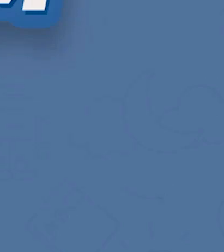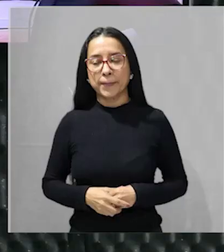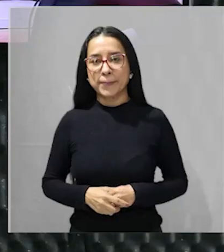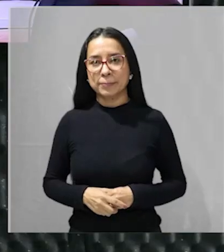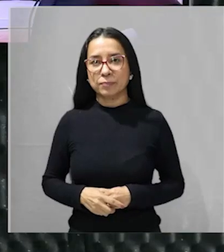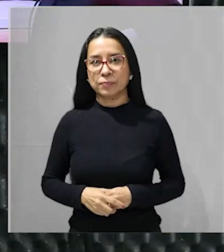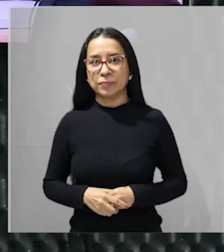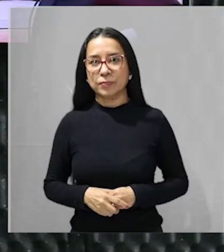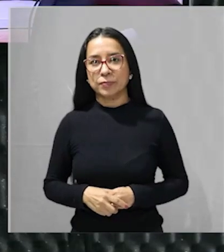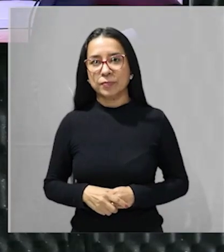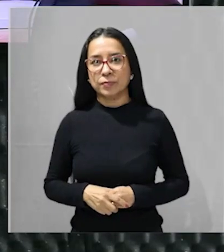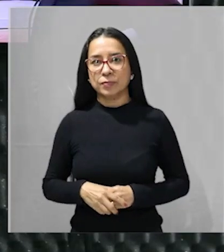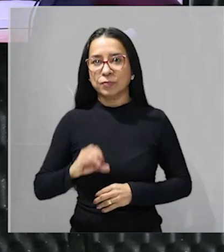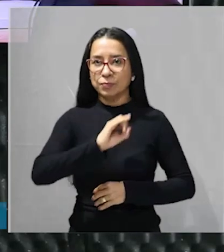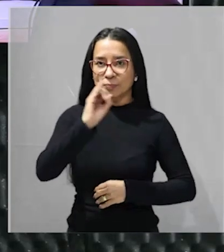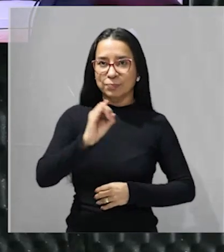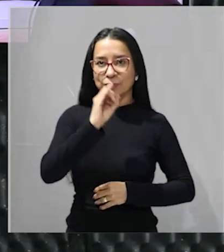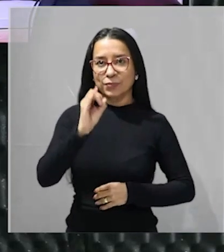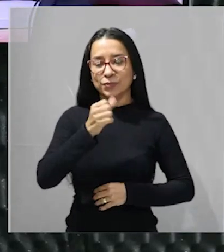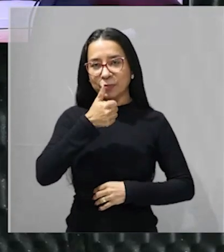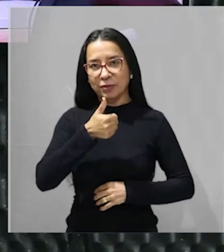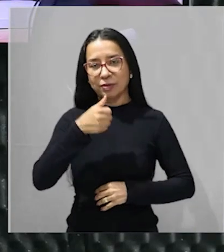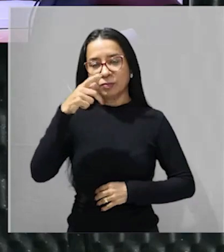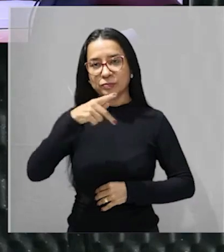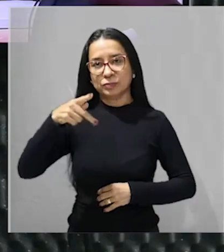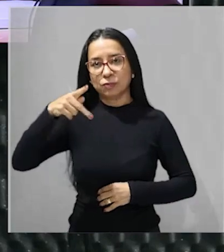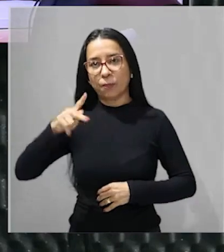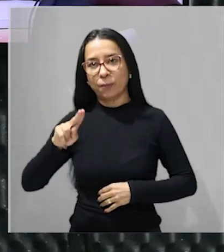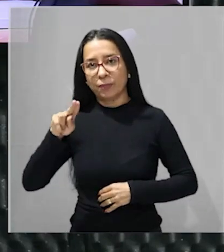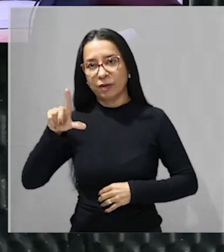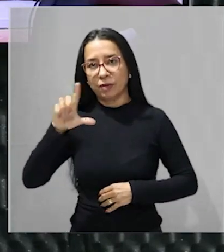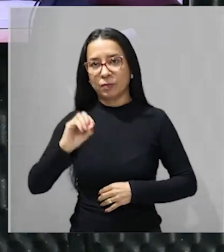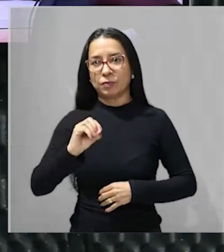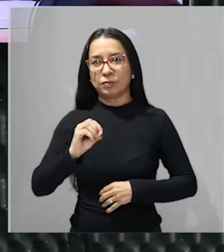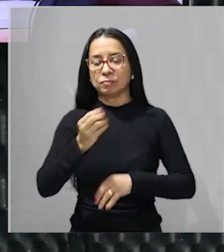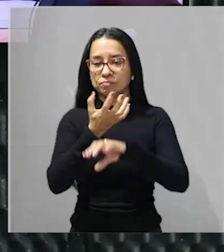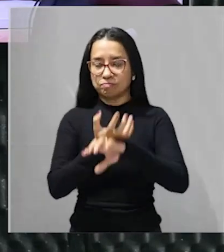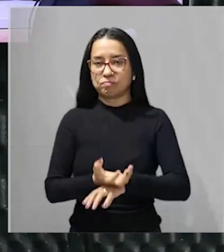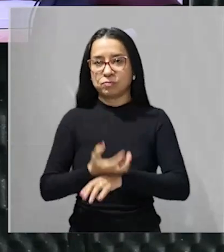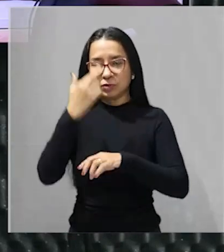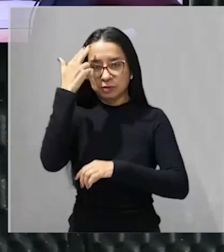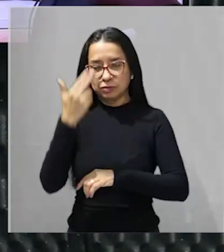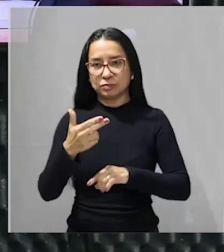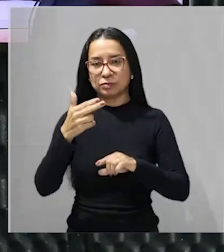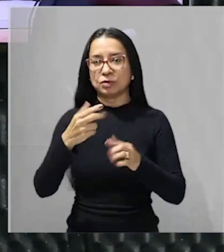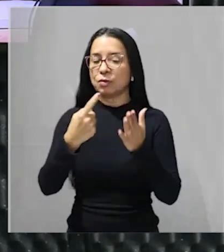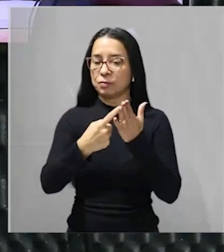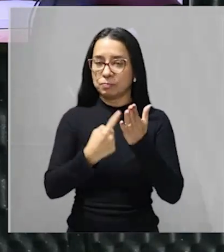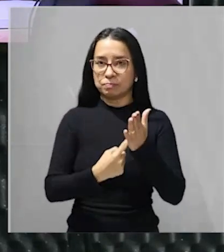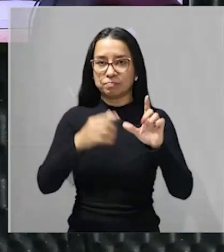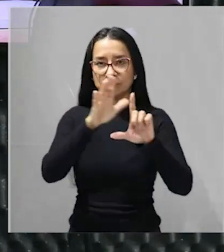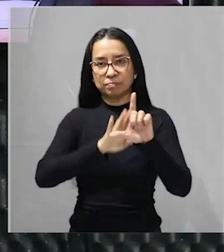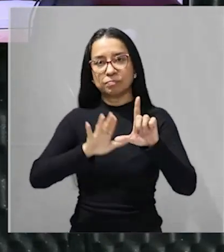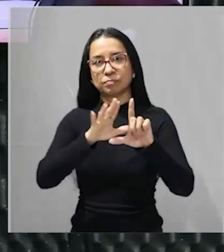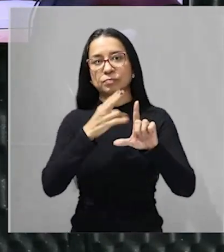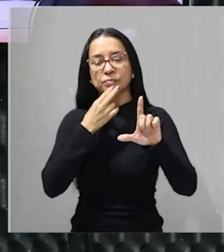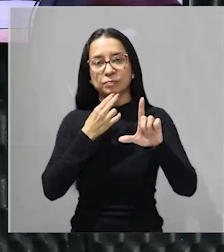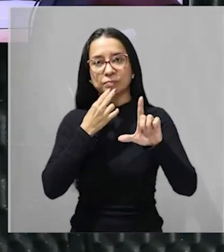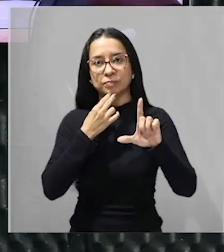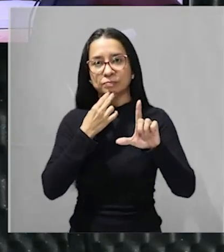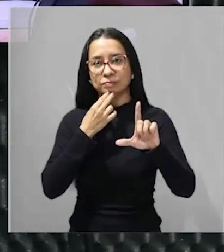e aí pessoal tudo bem? professor Paulo Gereba de história projeto da plataforma Gonçalves Dias